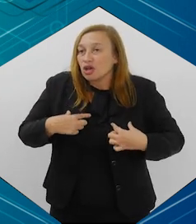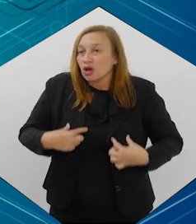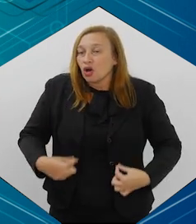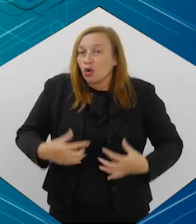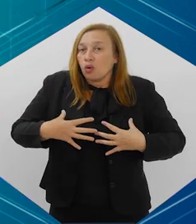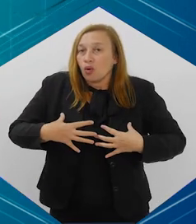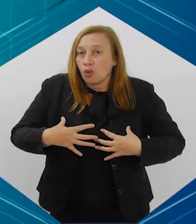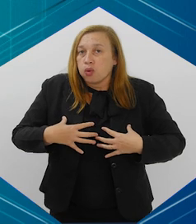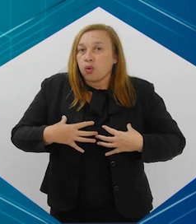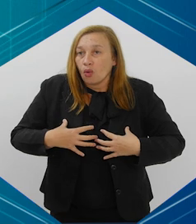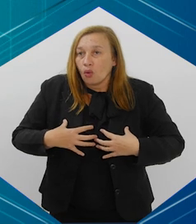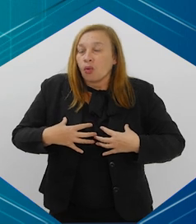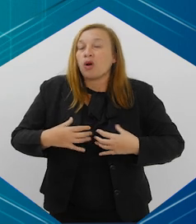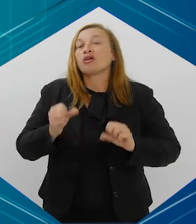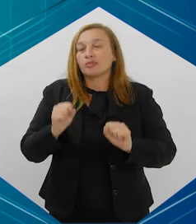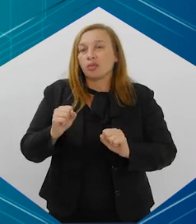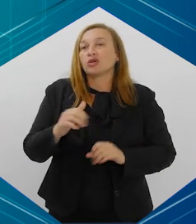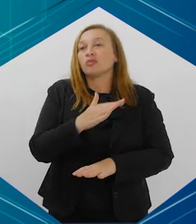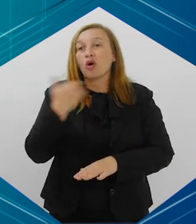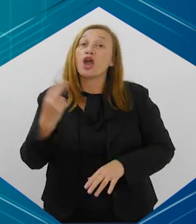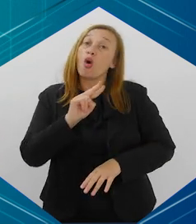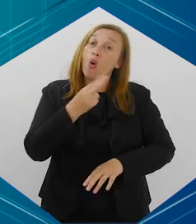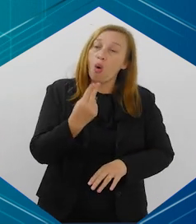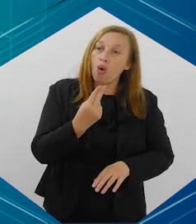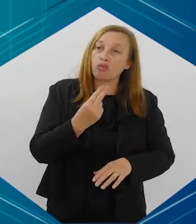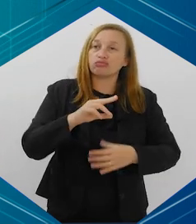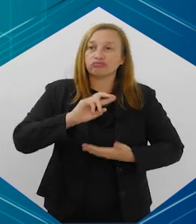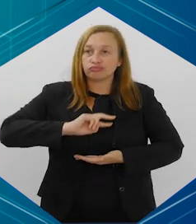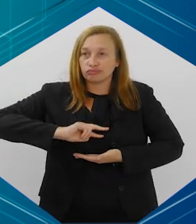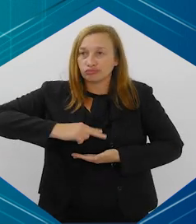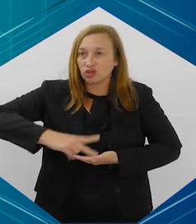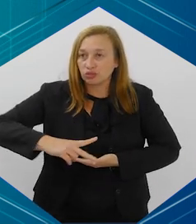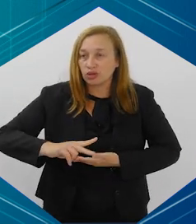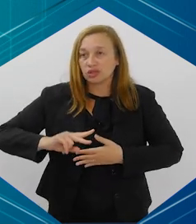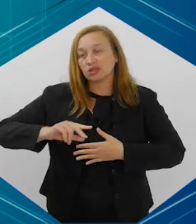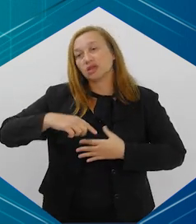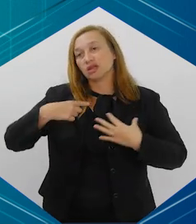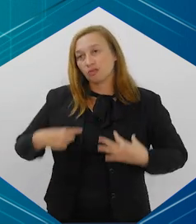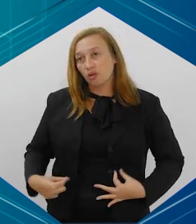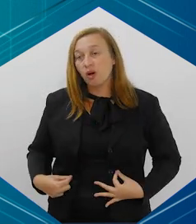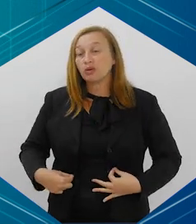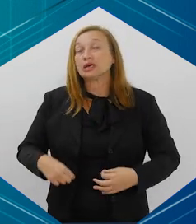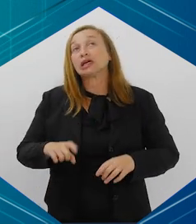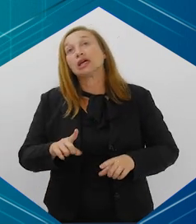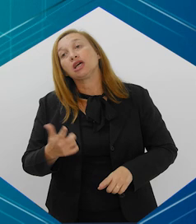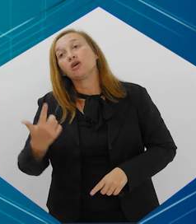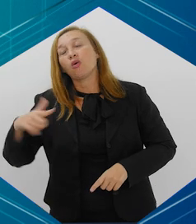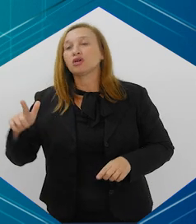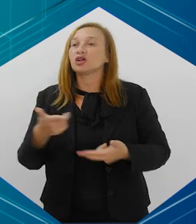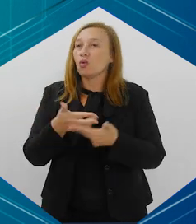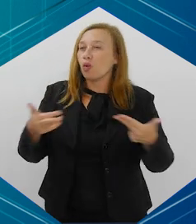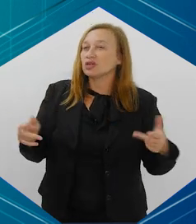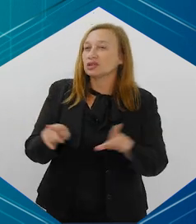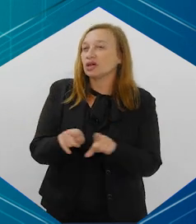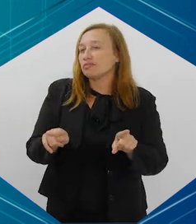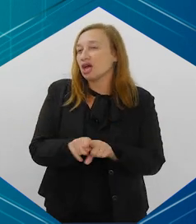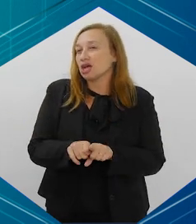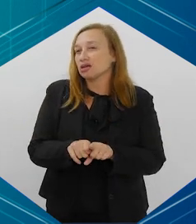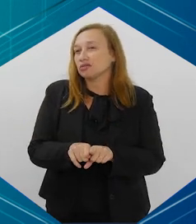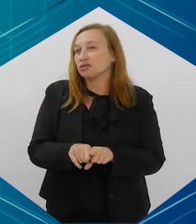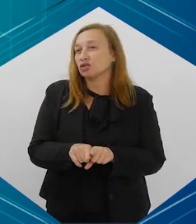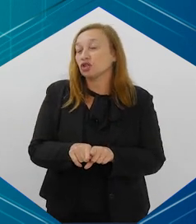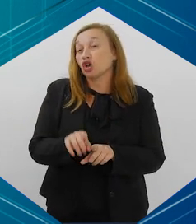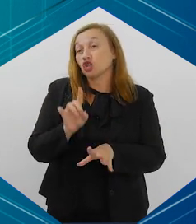que leva ao óbito, leva a transplante de pulmão. E aí, uma outra coisa que